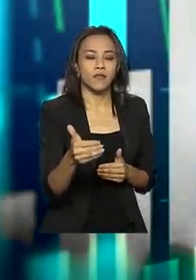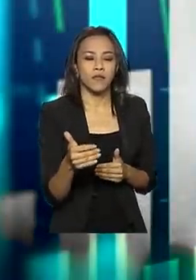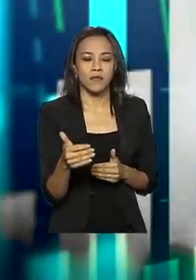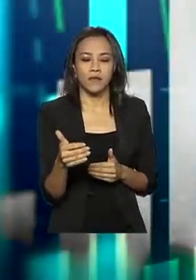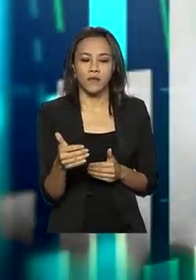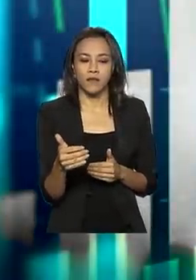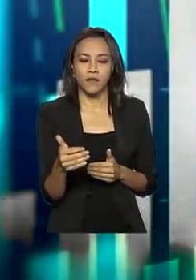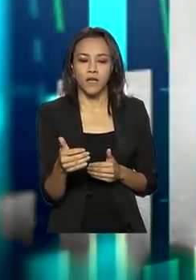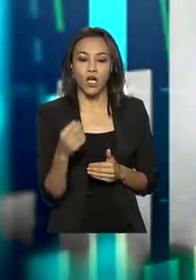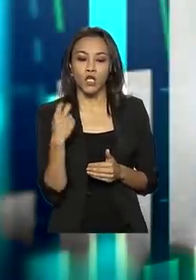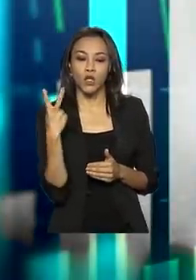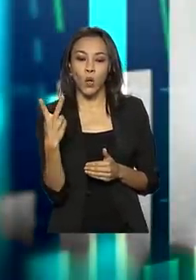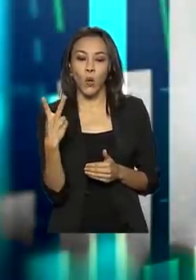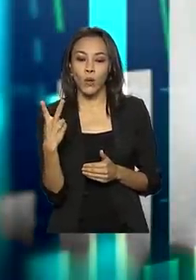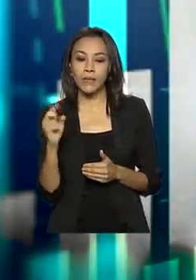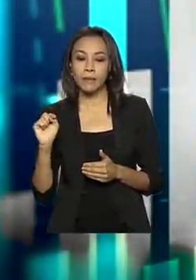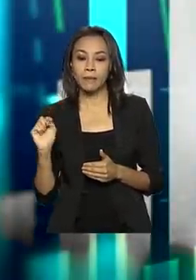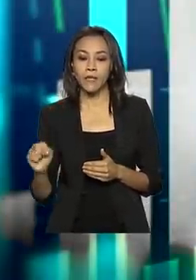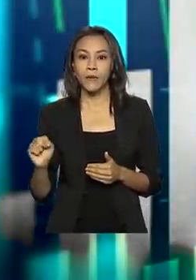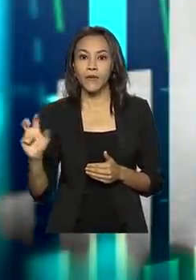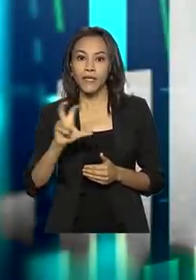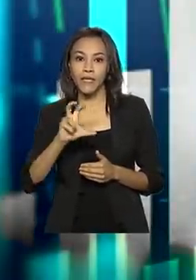R$ 2.500.